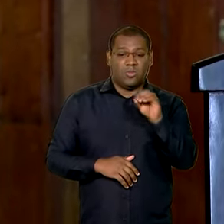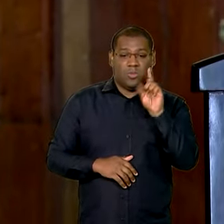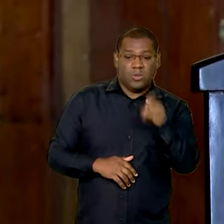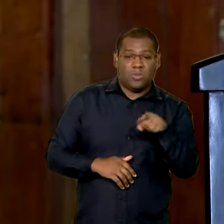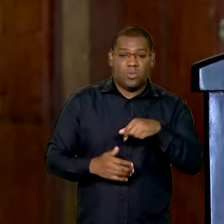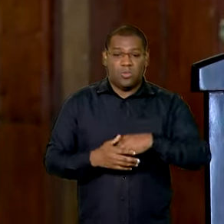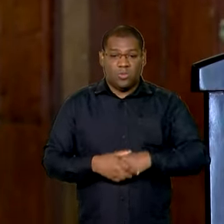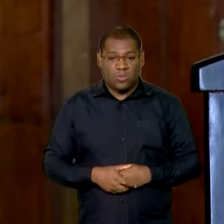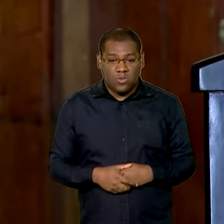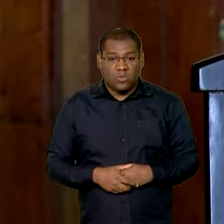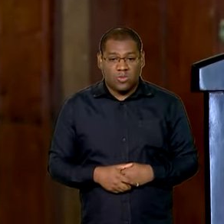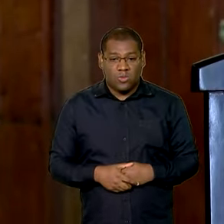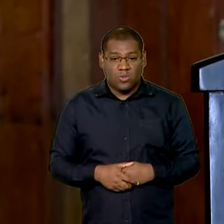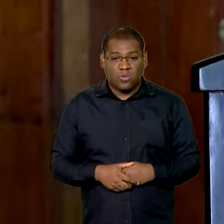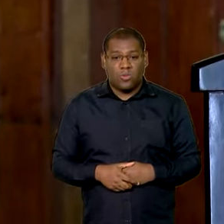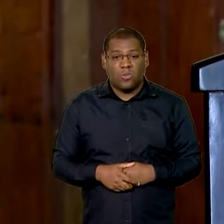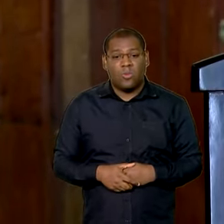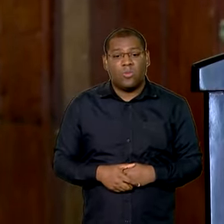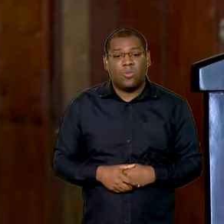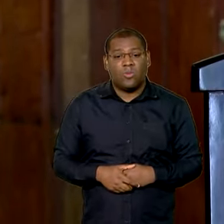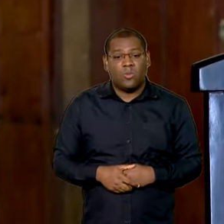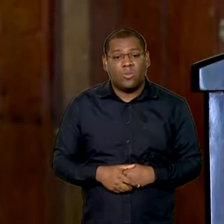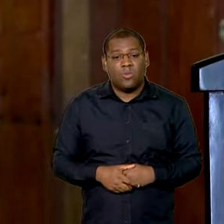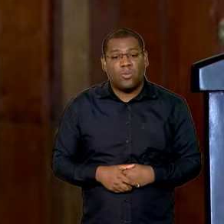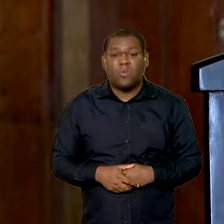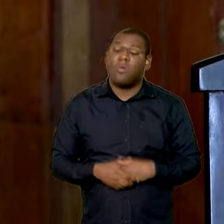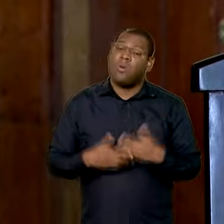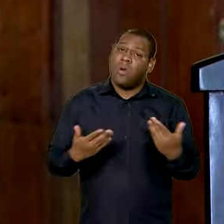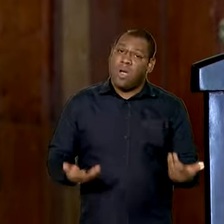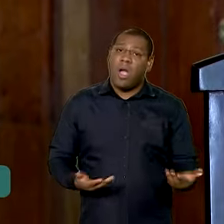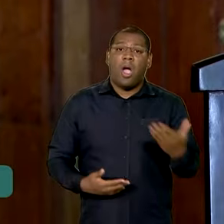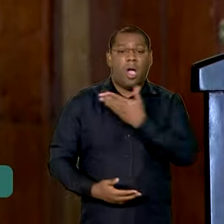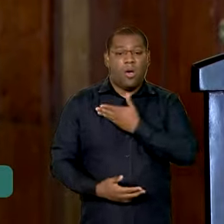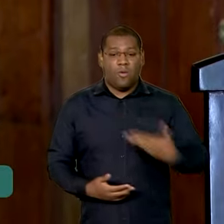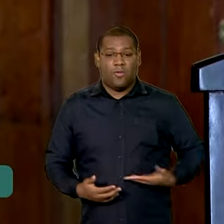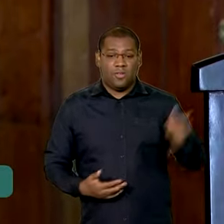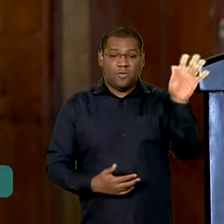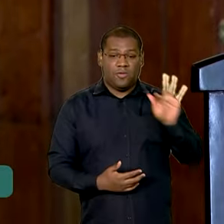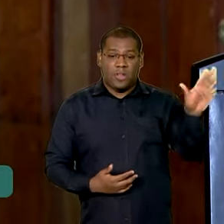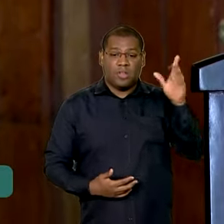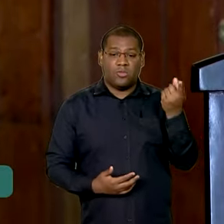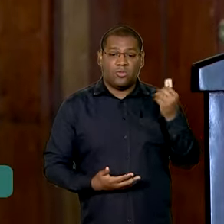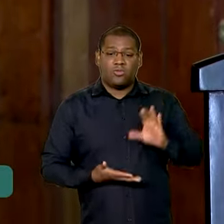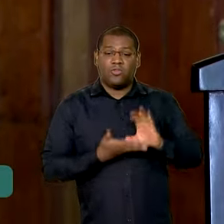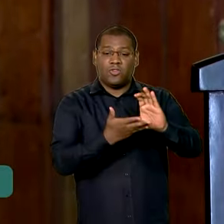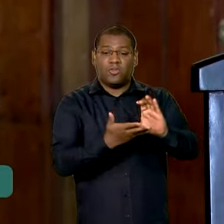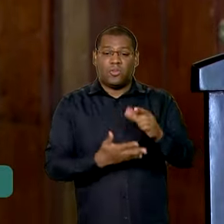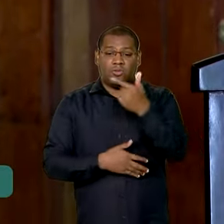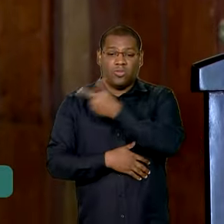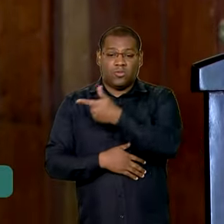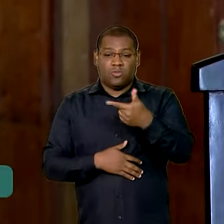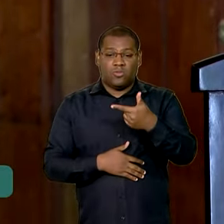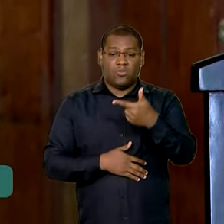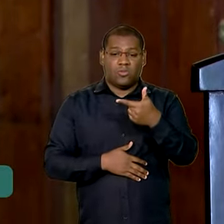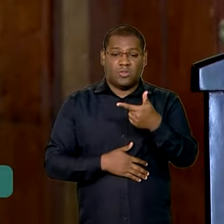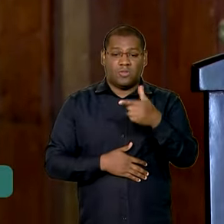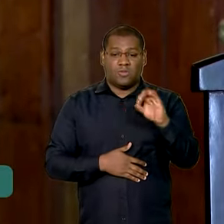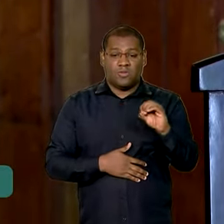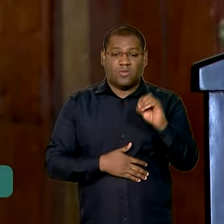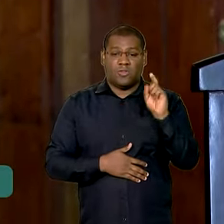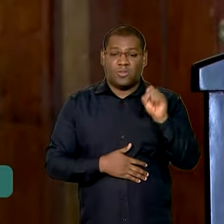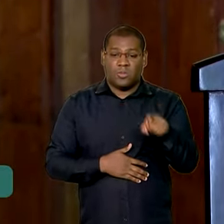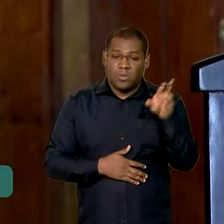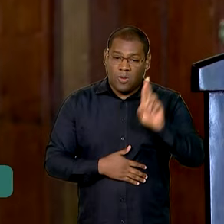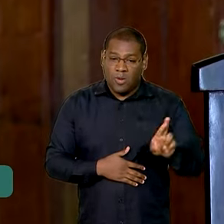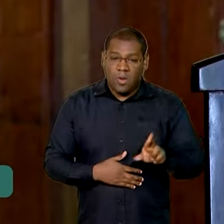sem ver plano, nós podemos liberar 200 mil reais. Aqueles que estão com a população entre 50 e